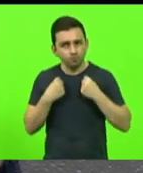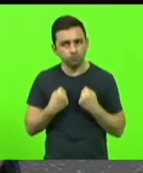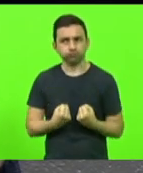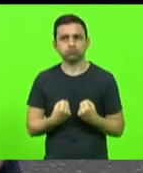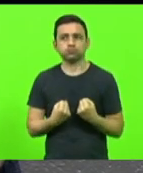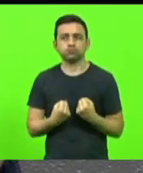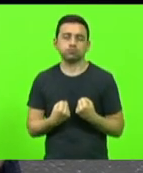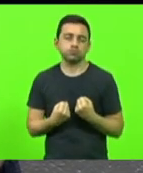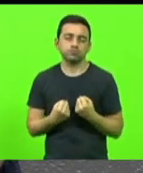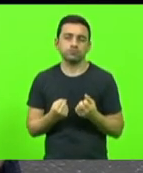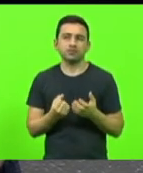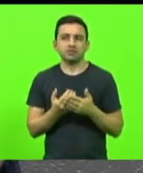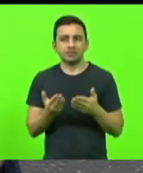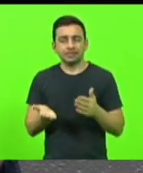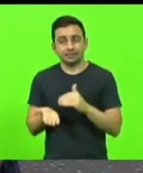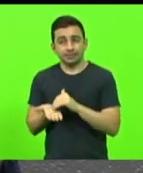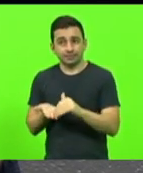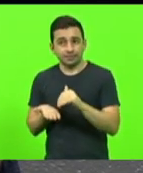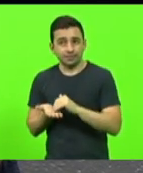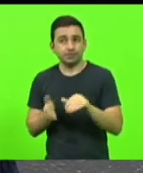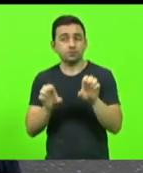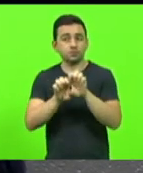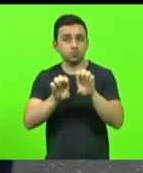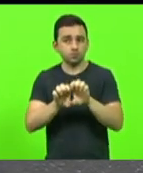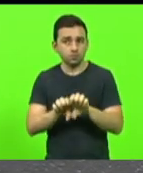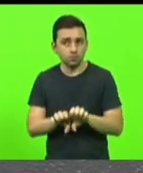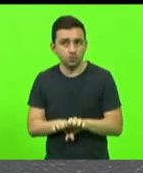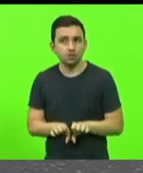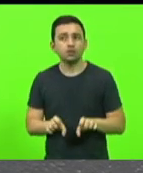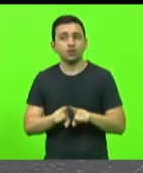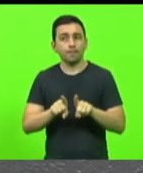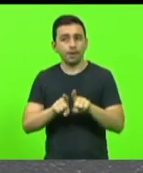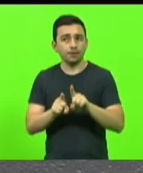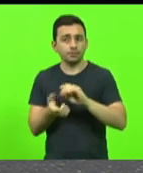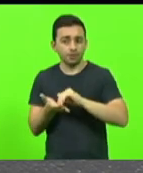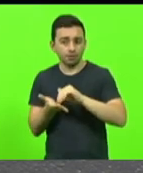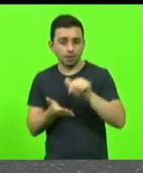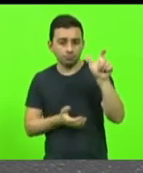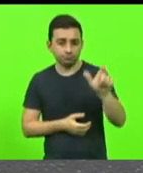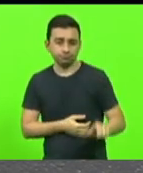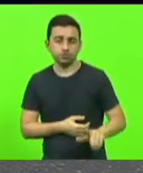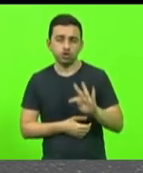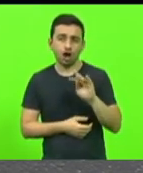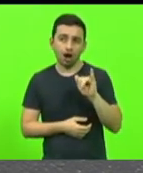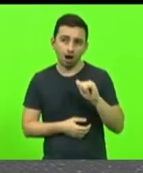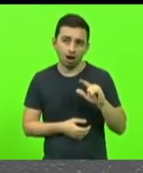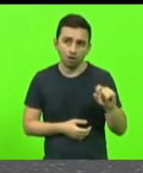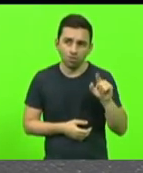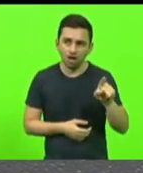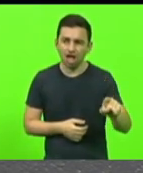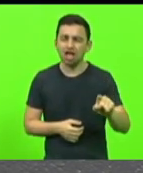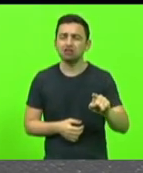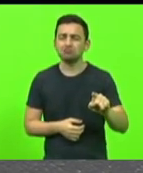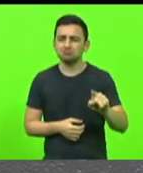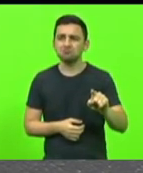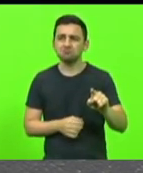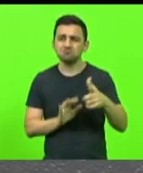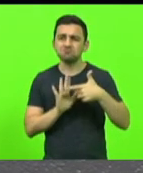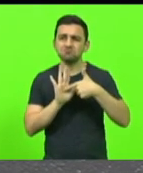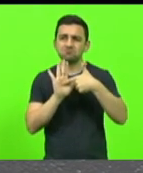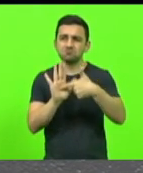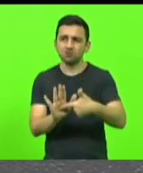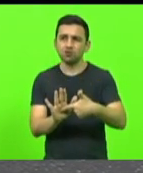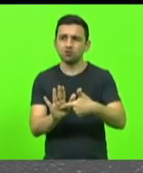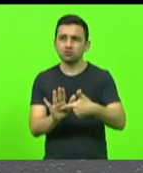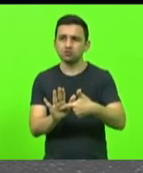pela Secretaria de Infraestrutura, pelo secretário Tiago Vieira, que tem se revelado um